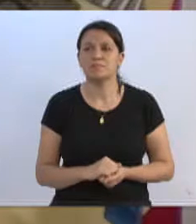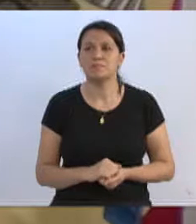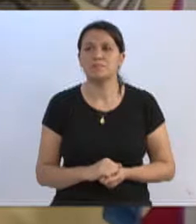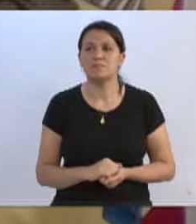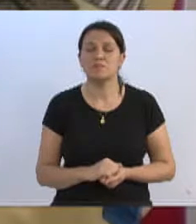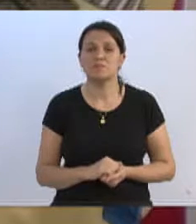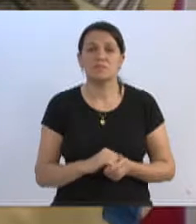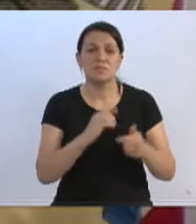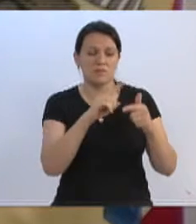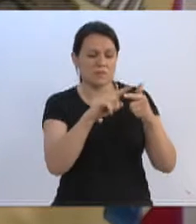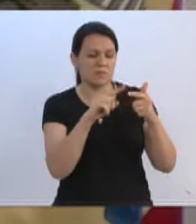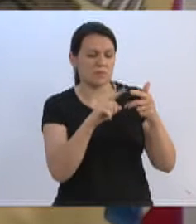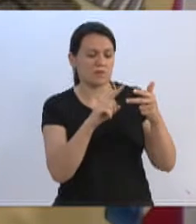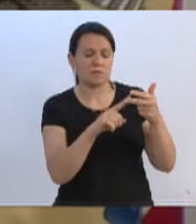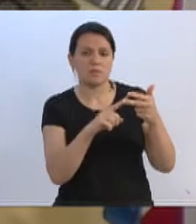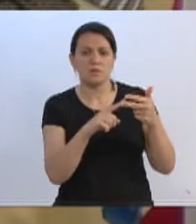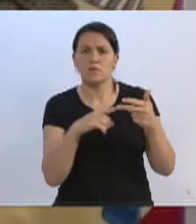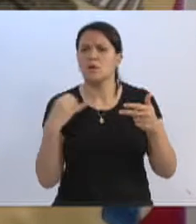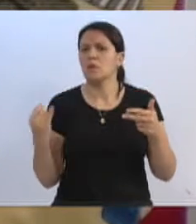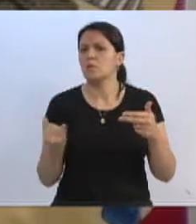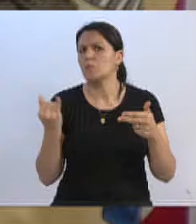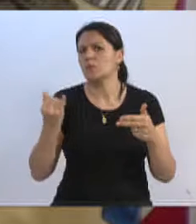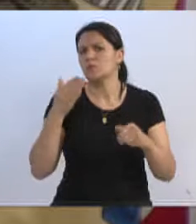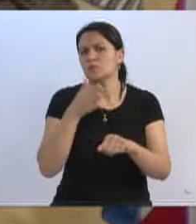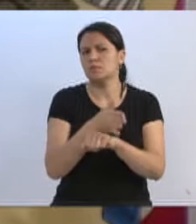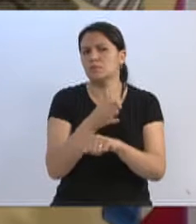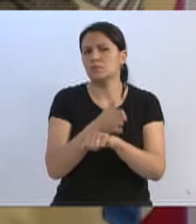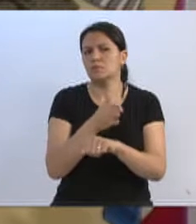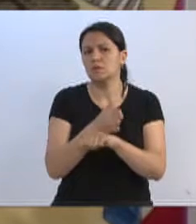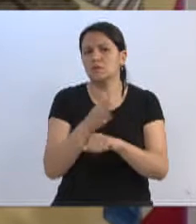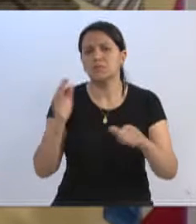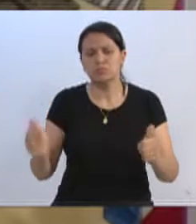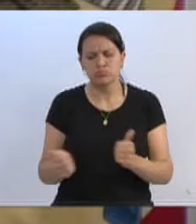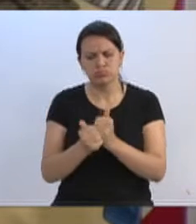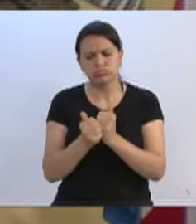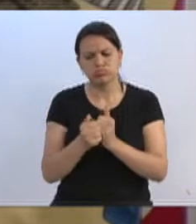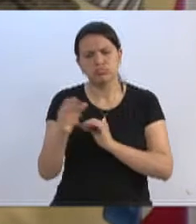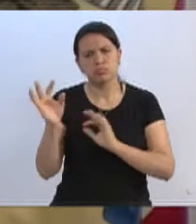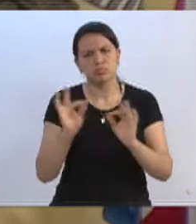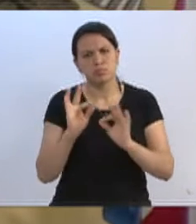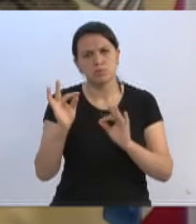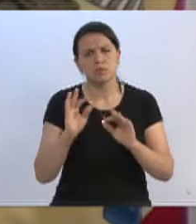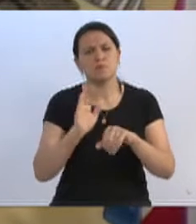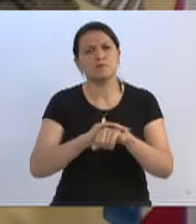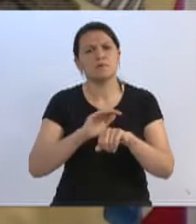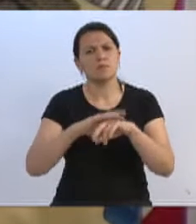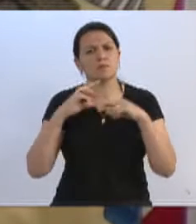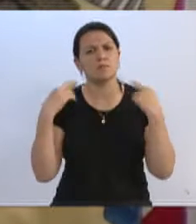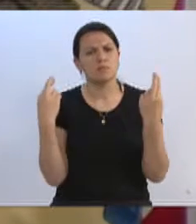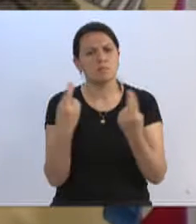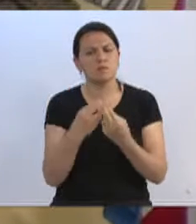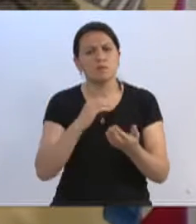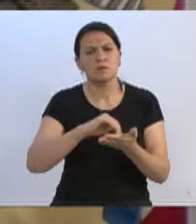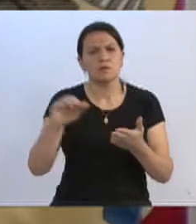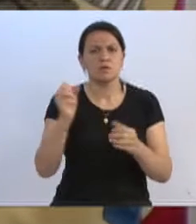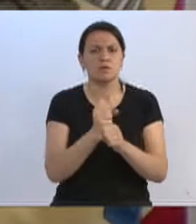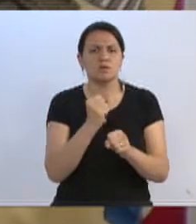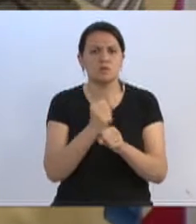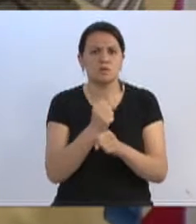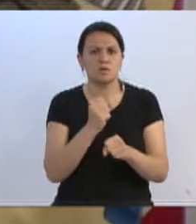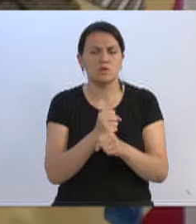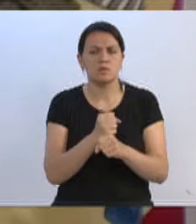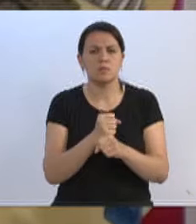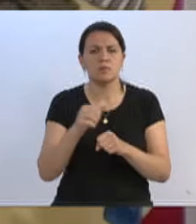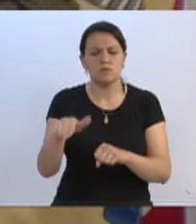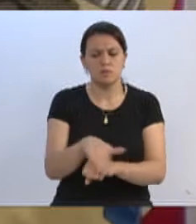as três primeiras aqui, tivemos importante participação, incentivando e apoiando os moradores na organização, fazendo reuniões com a equipe da Secretaria de Obras na época, nessas